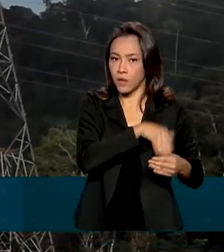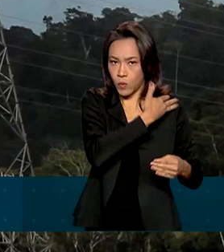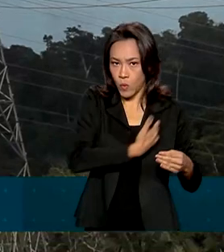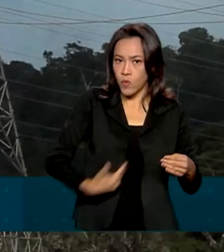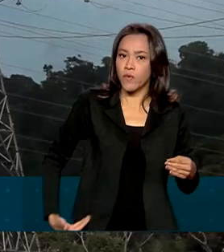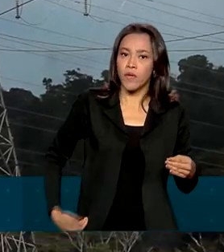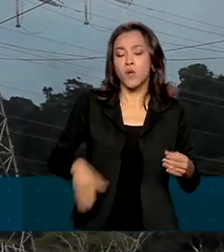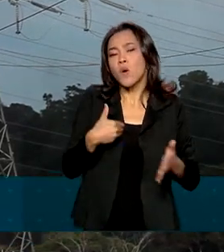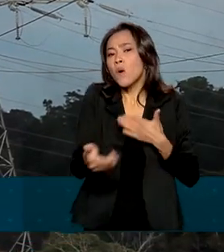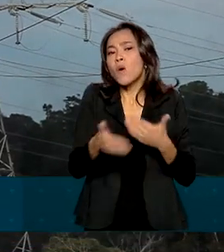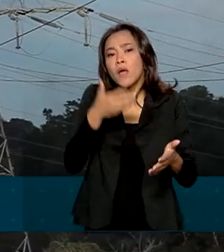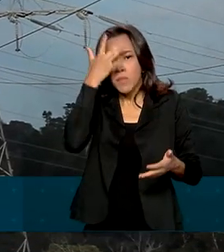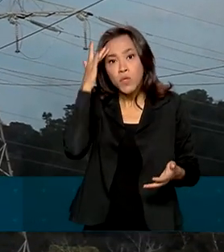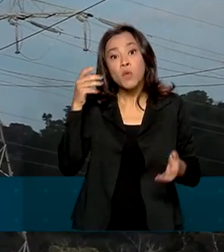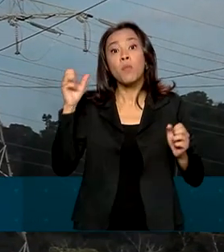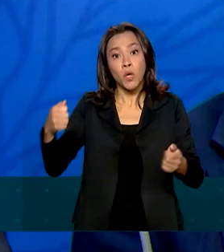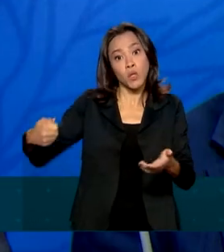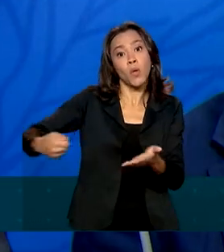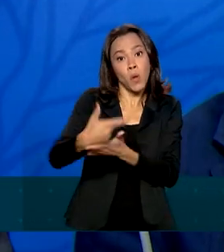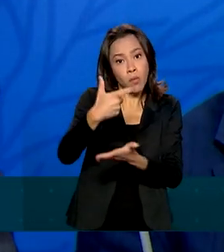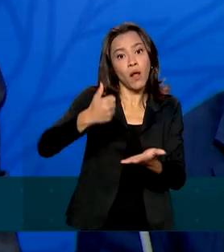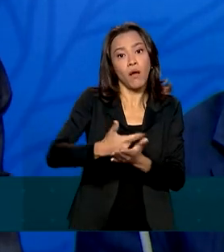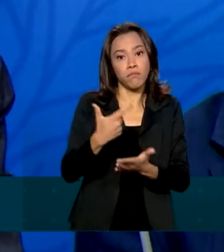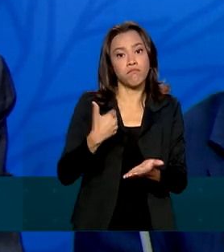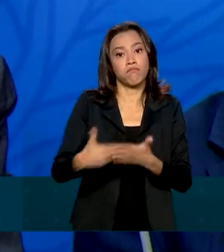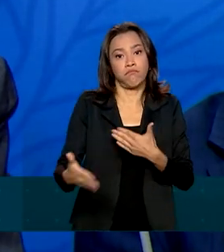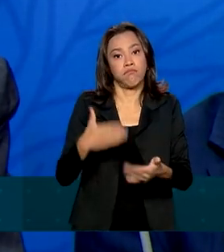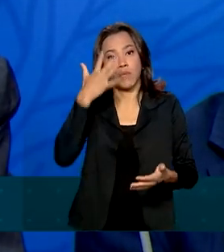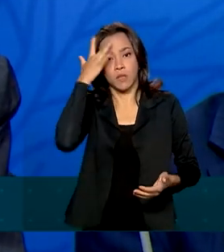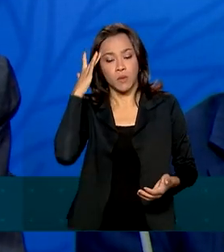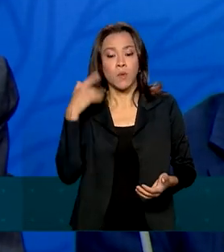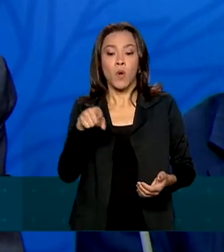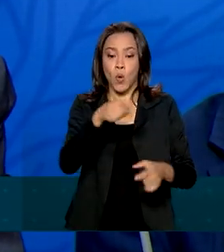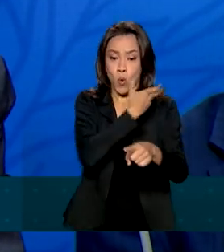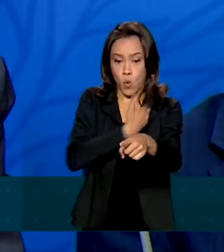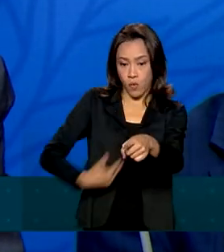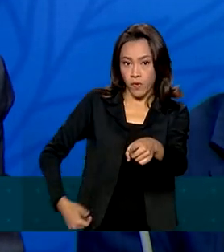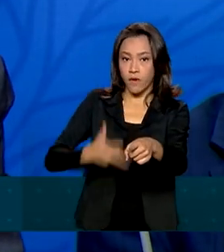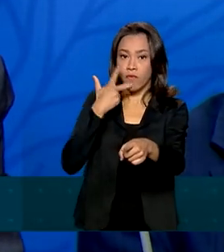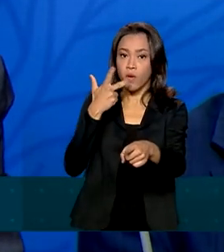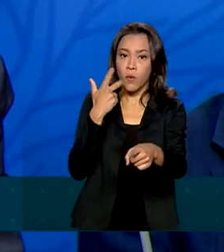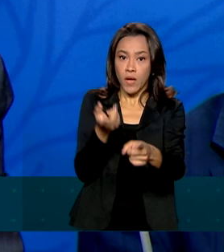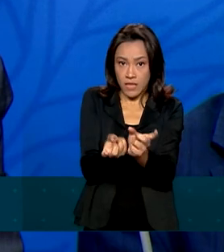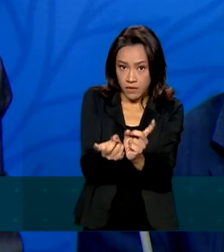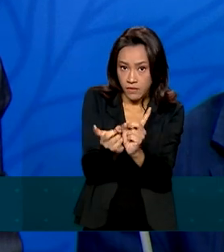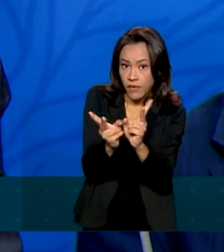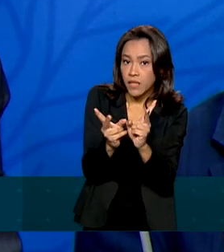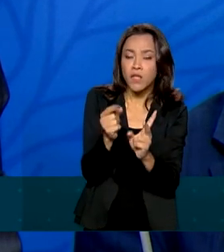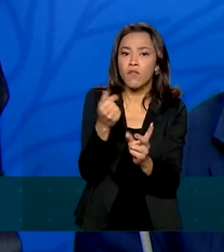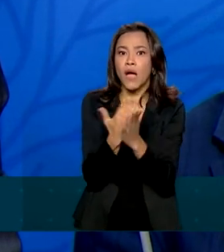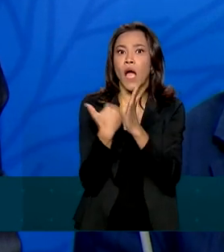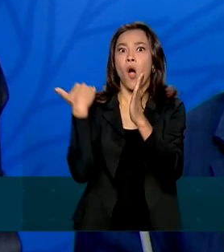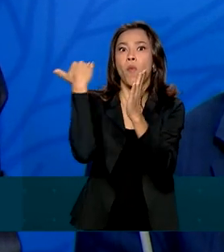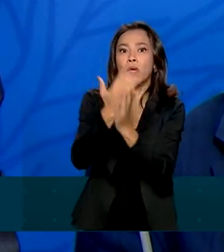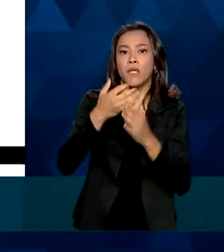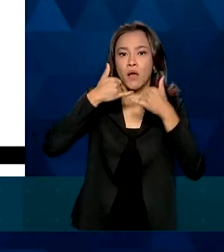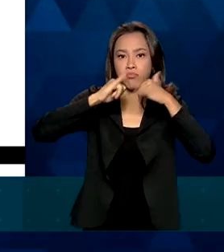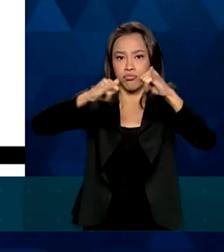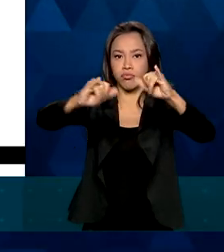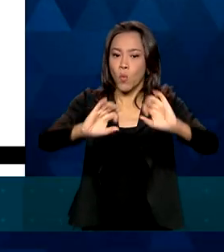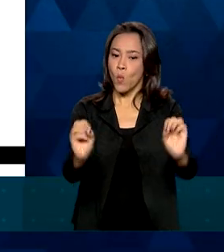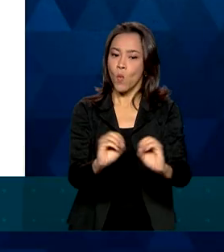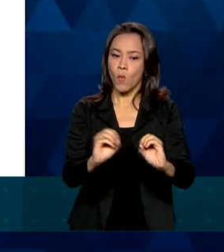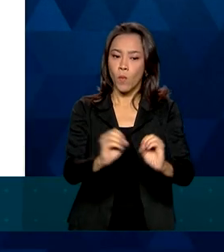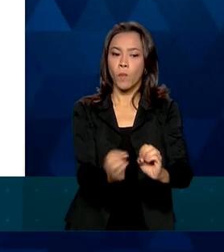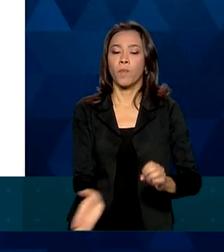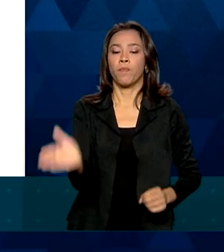Qualquer cidadão poderá comprar ações. Segundo o governo, a privatização não irá gerar aumento de tarifas para os consumidores. A